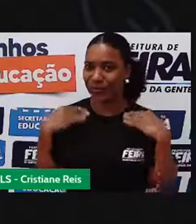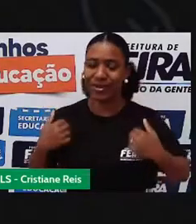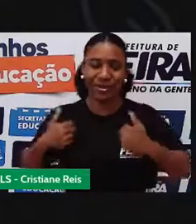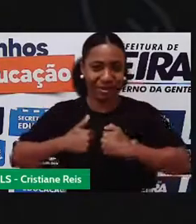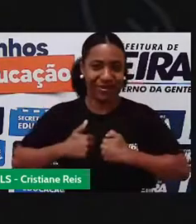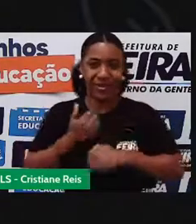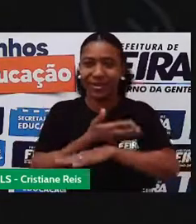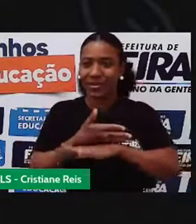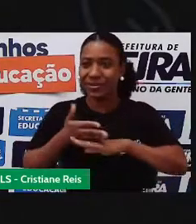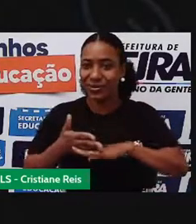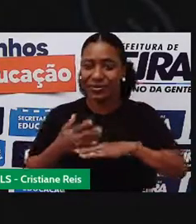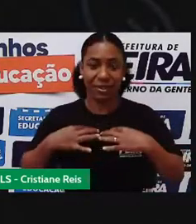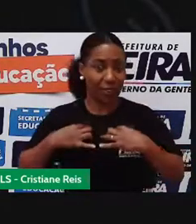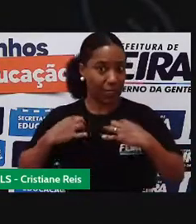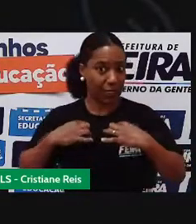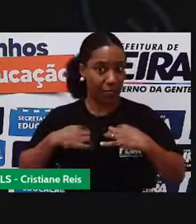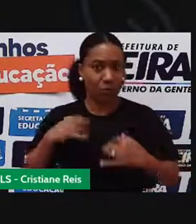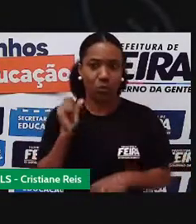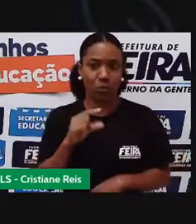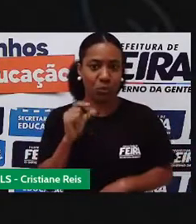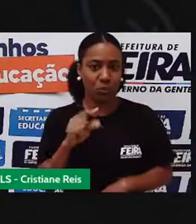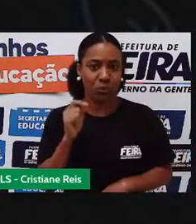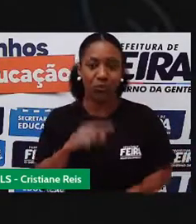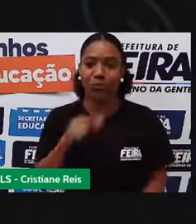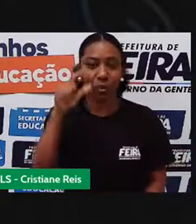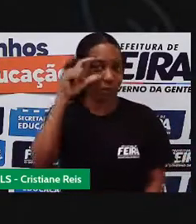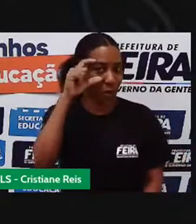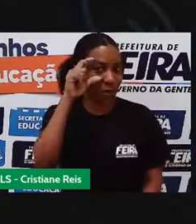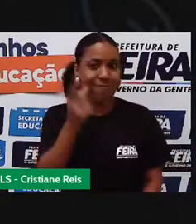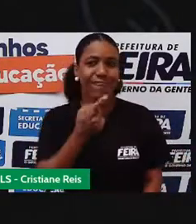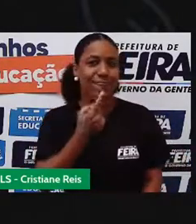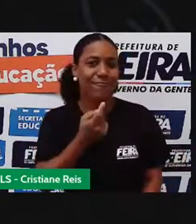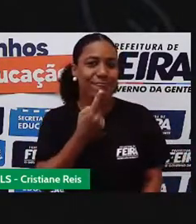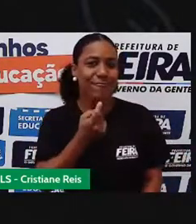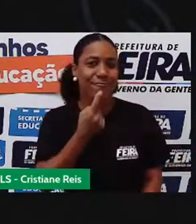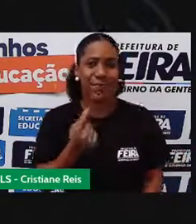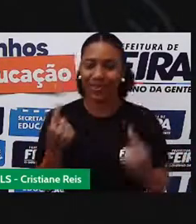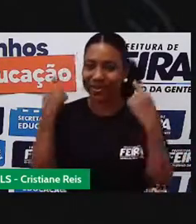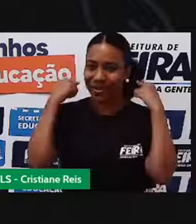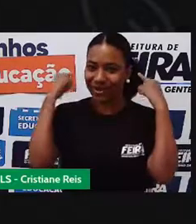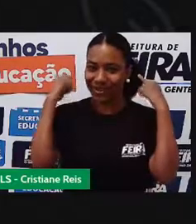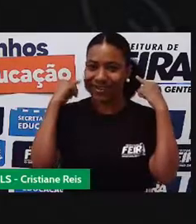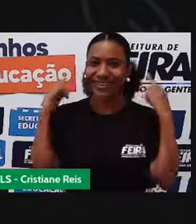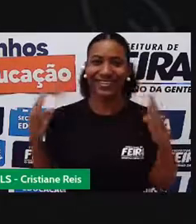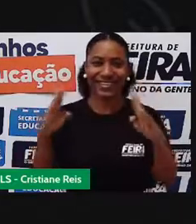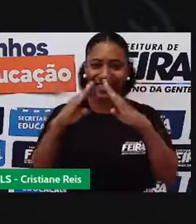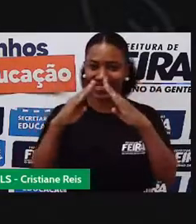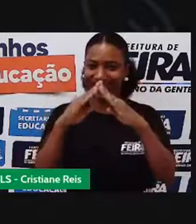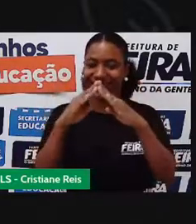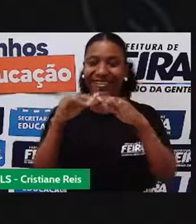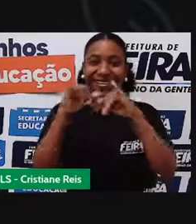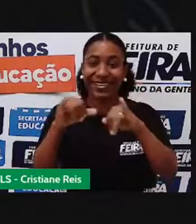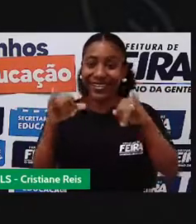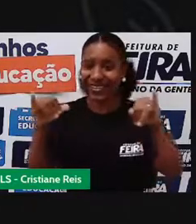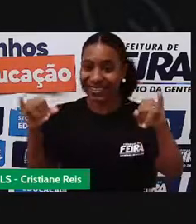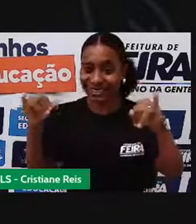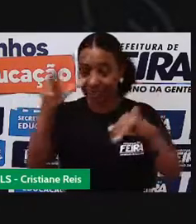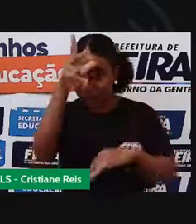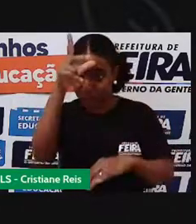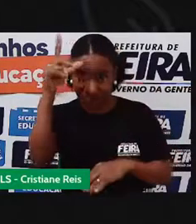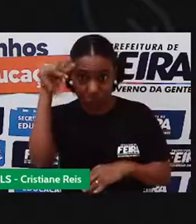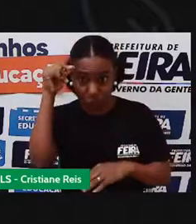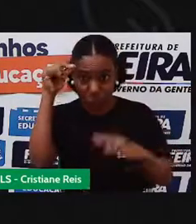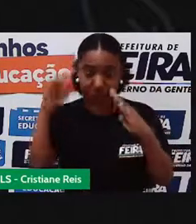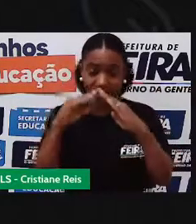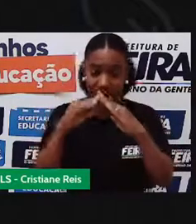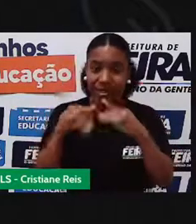camiseta azul, uso um óculos vermelhinho. Então, atrás de mim, tem a logomarca da Prefeitura de Feira de Santana, da